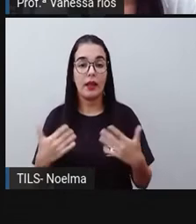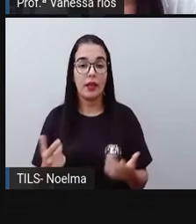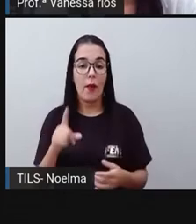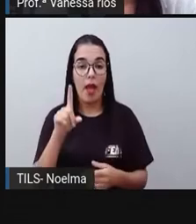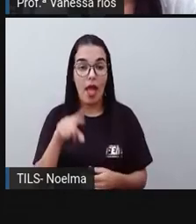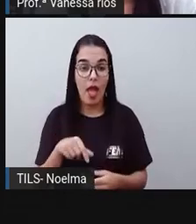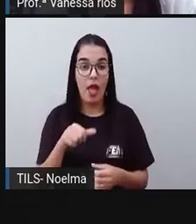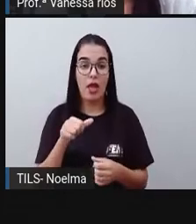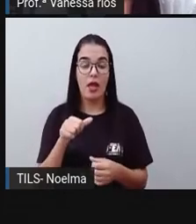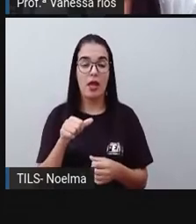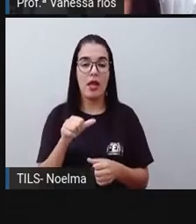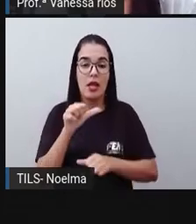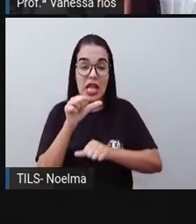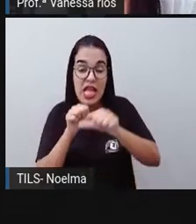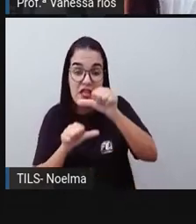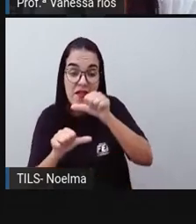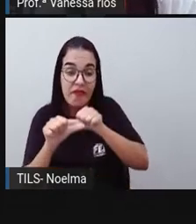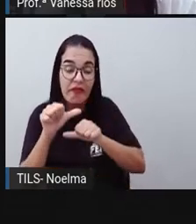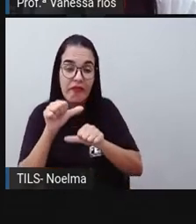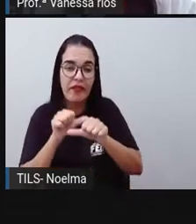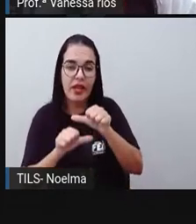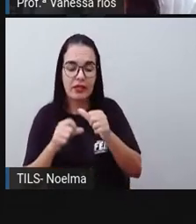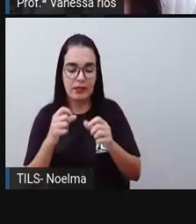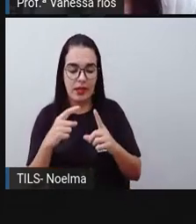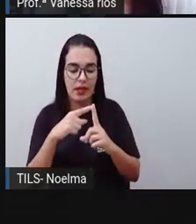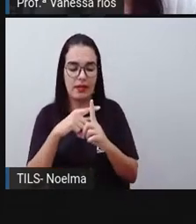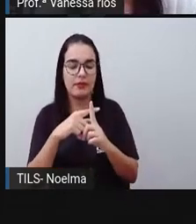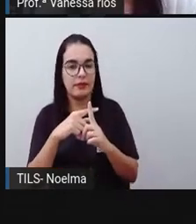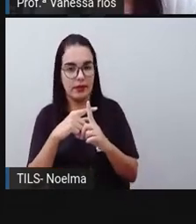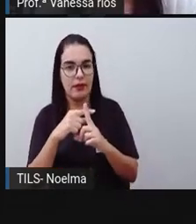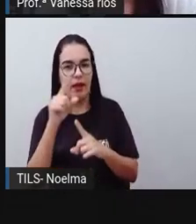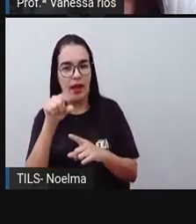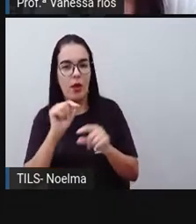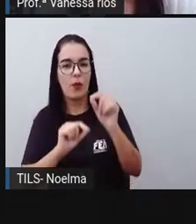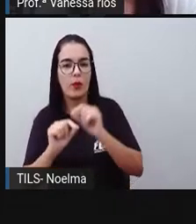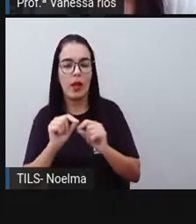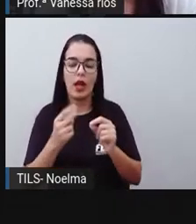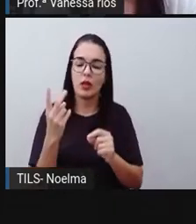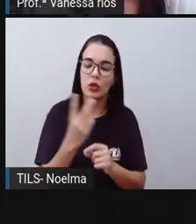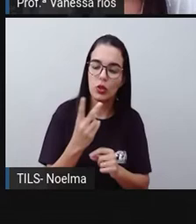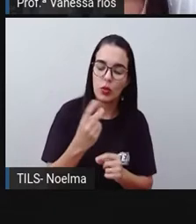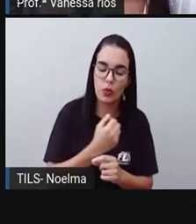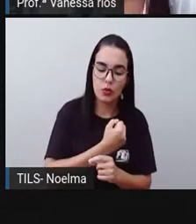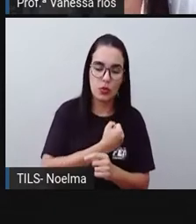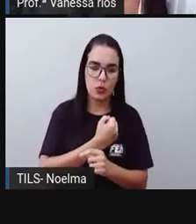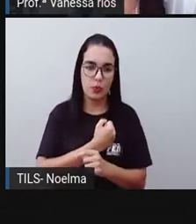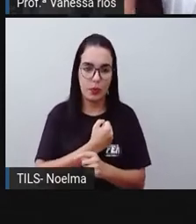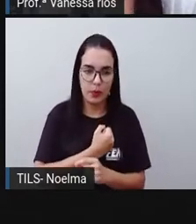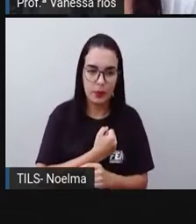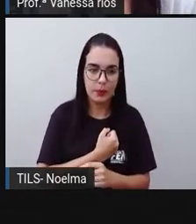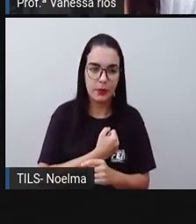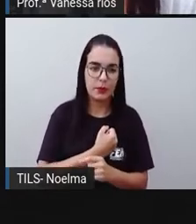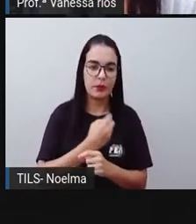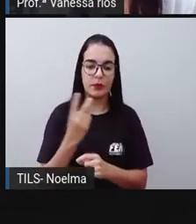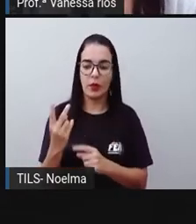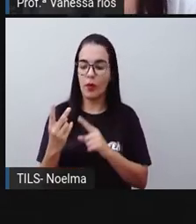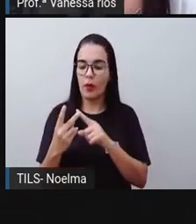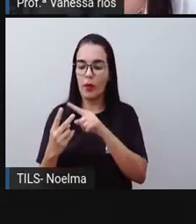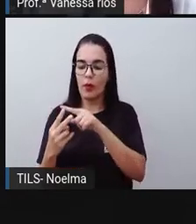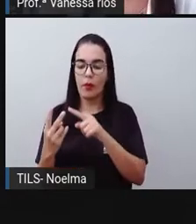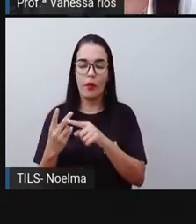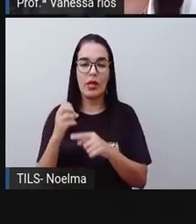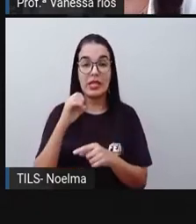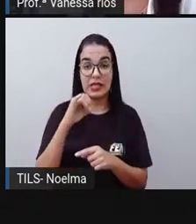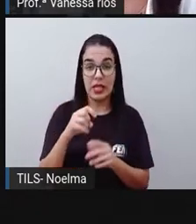Considerada a operação inversa da adição, a subtração é entre dois números. Então, a gente observa aí que